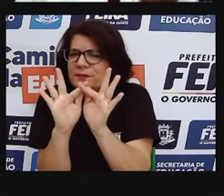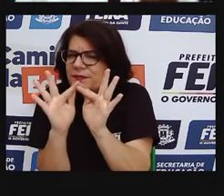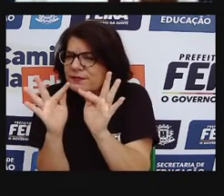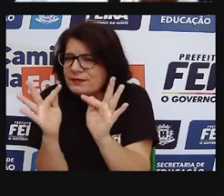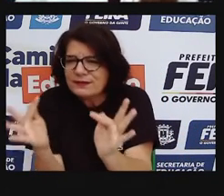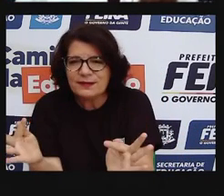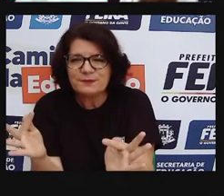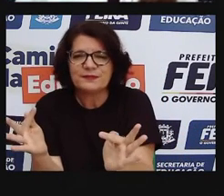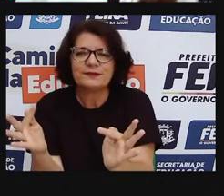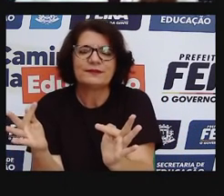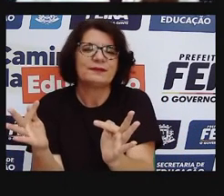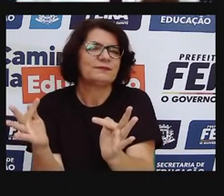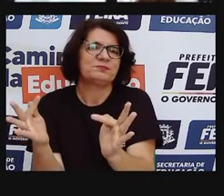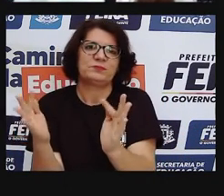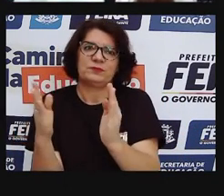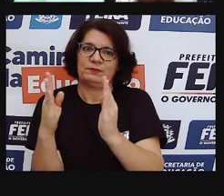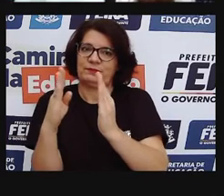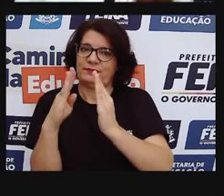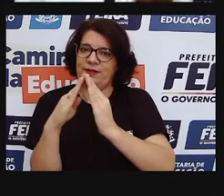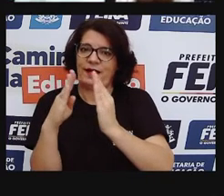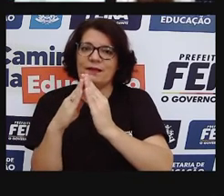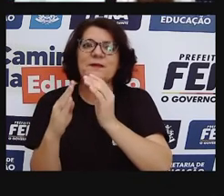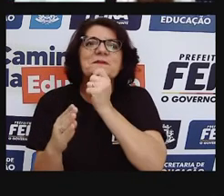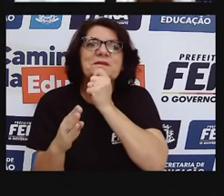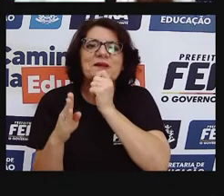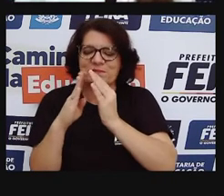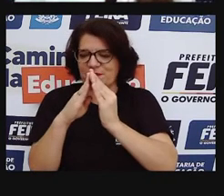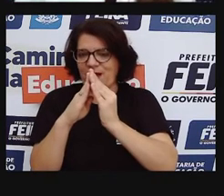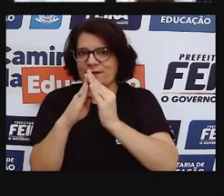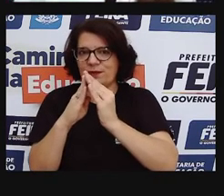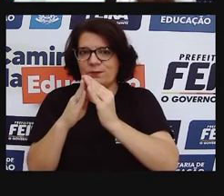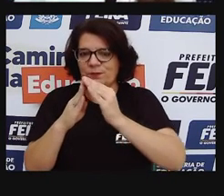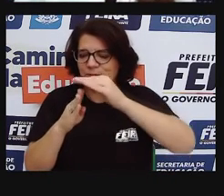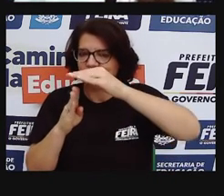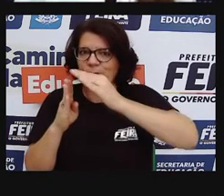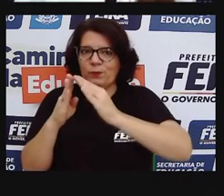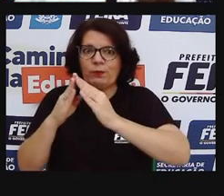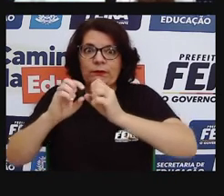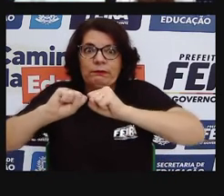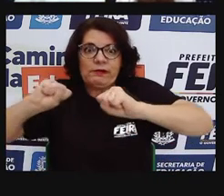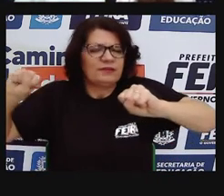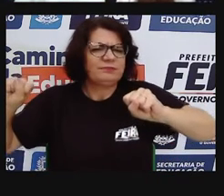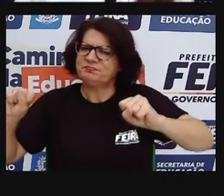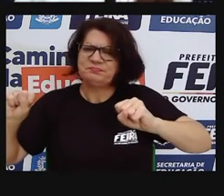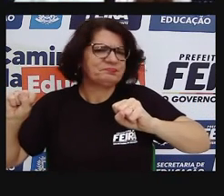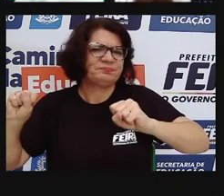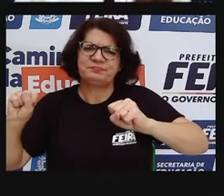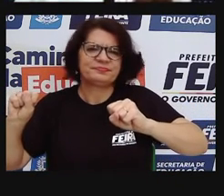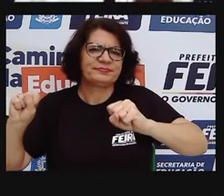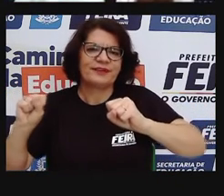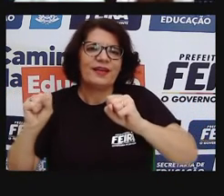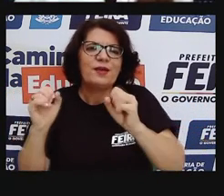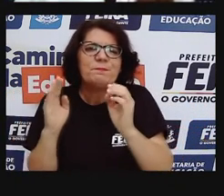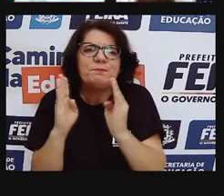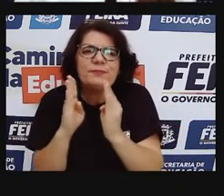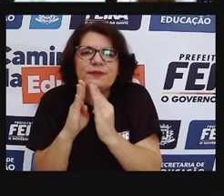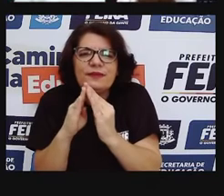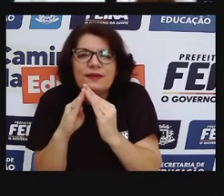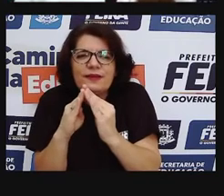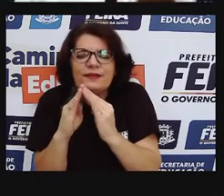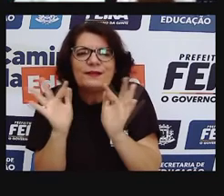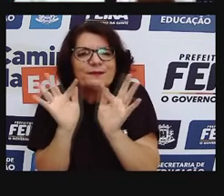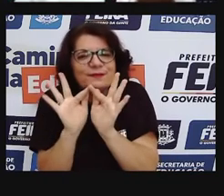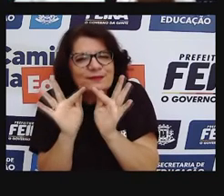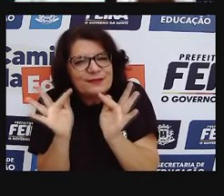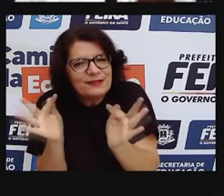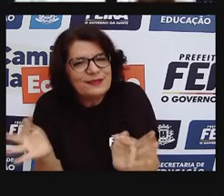que não tinha, que nem, não tem muro, que é, na verdade, uma realidade muito comum dos interiores, né, do interior e